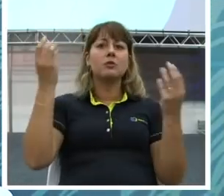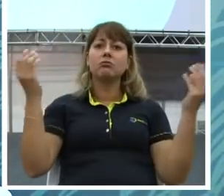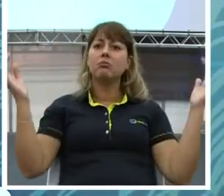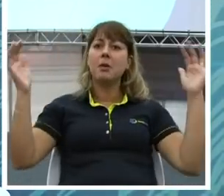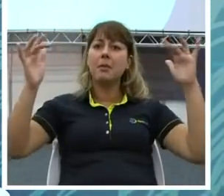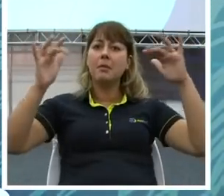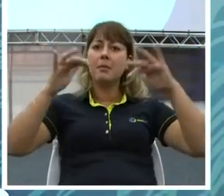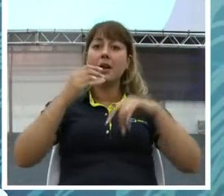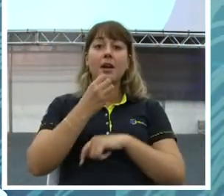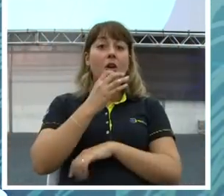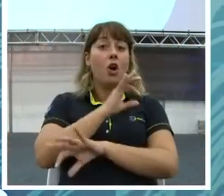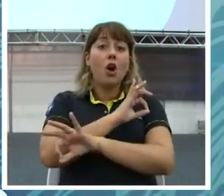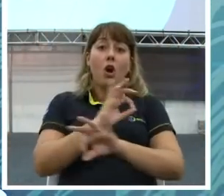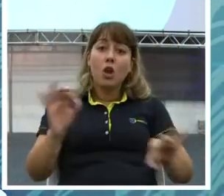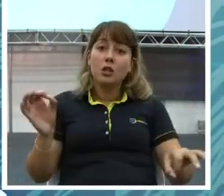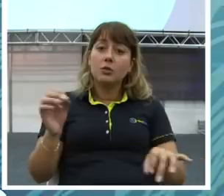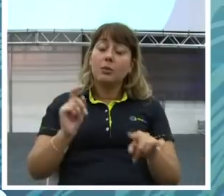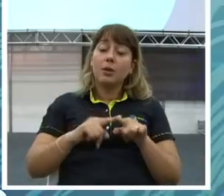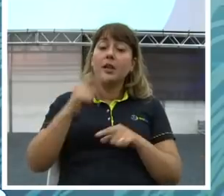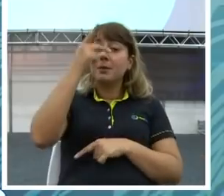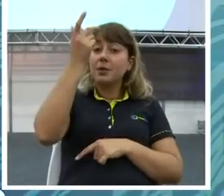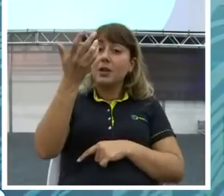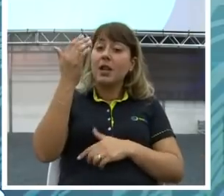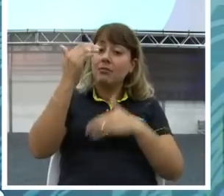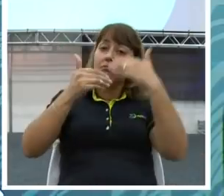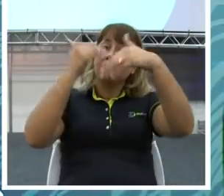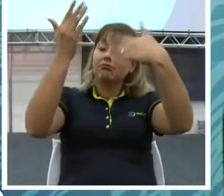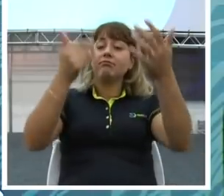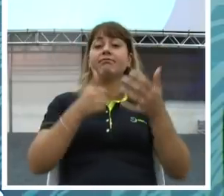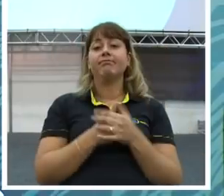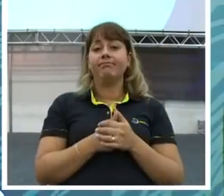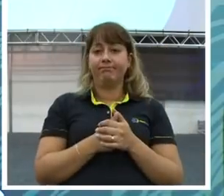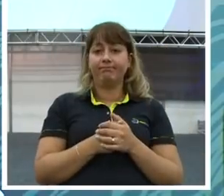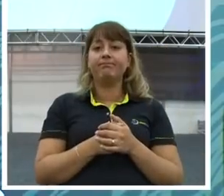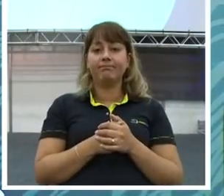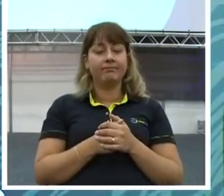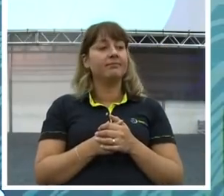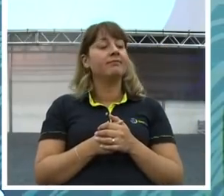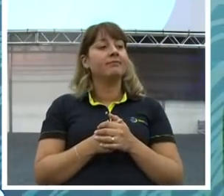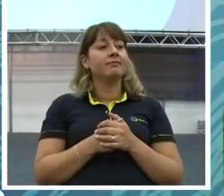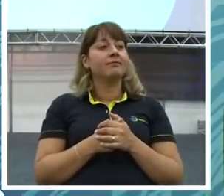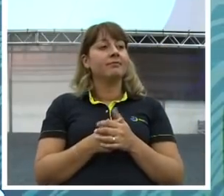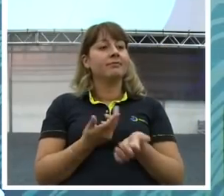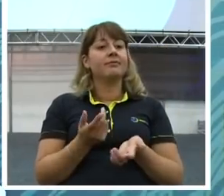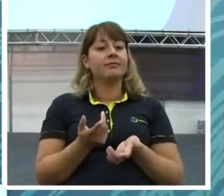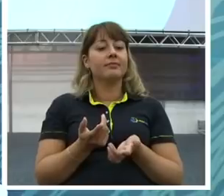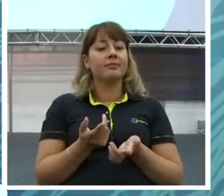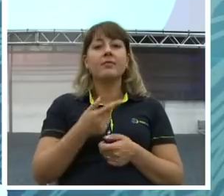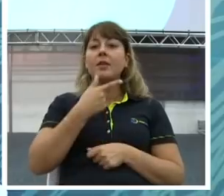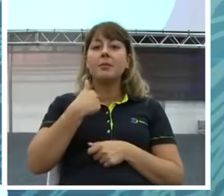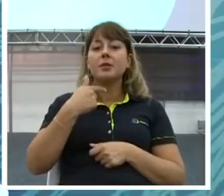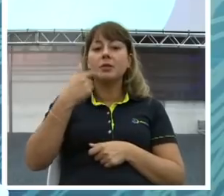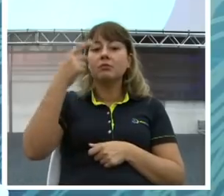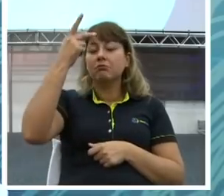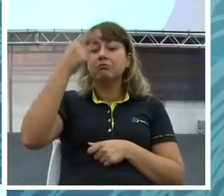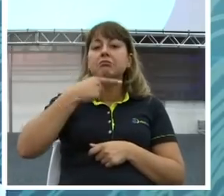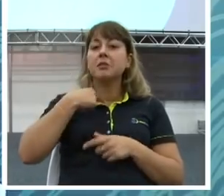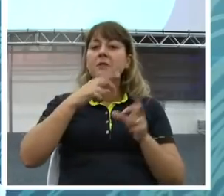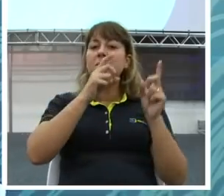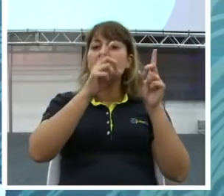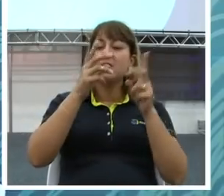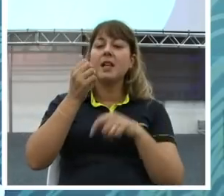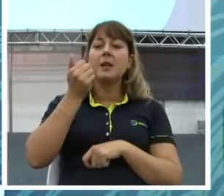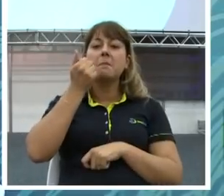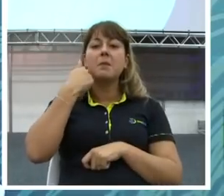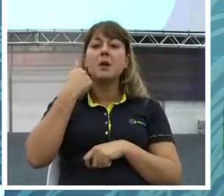é lindo isso aqui. Tem de tudo. O cara quer vender açaí na rua. O cara quer vender espetinho, sei o quê. O cara do pão de